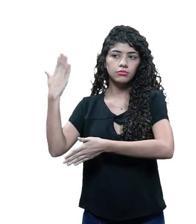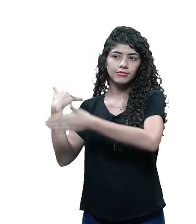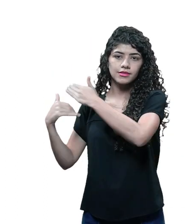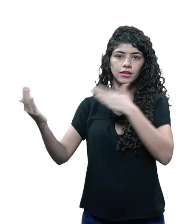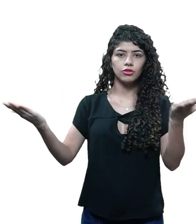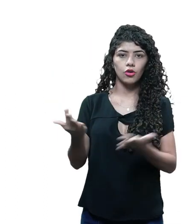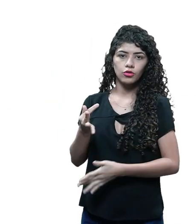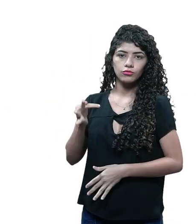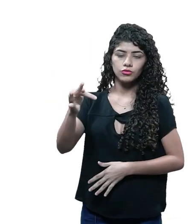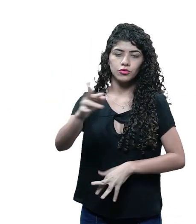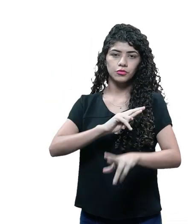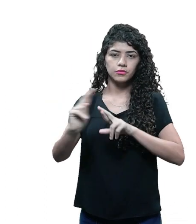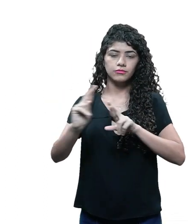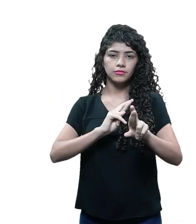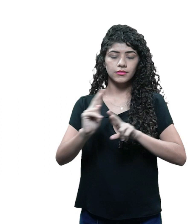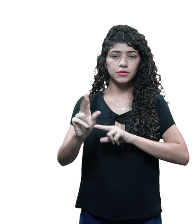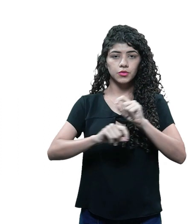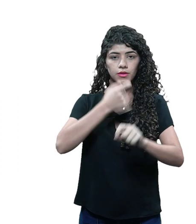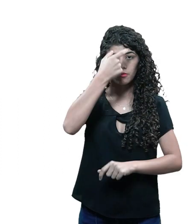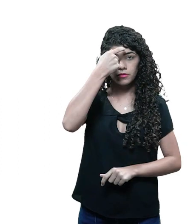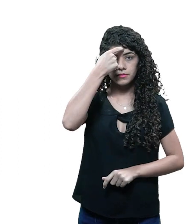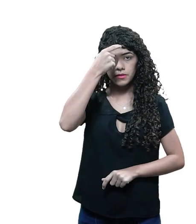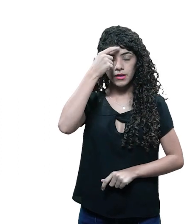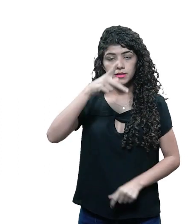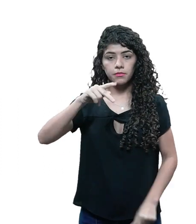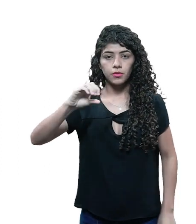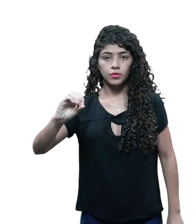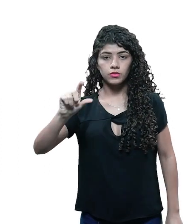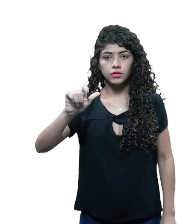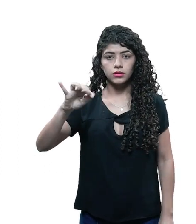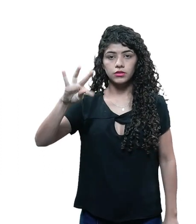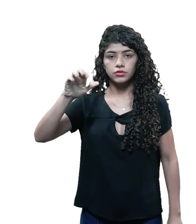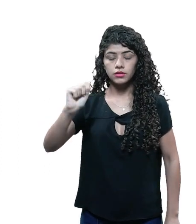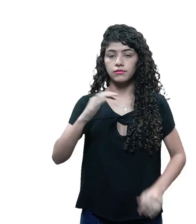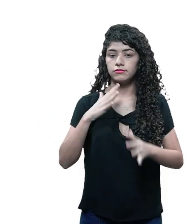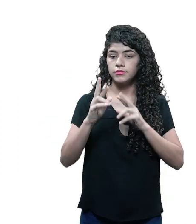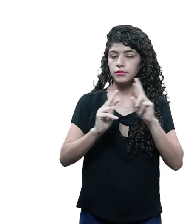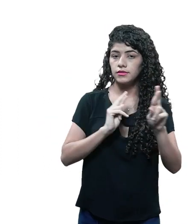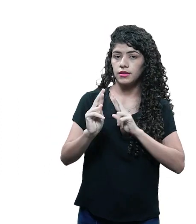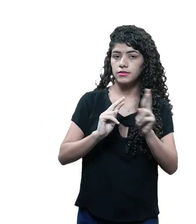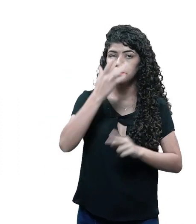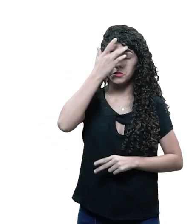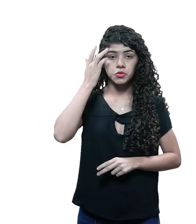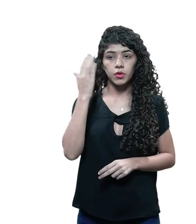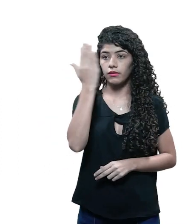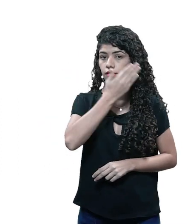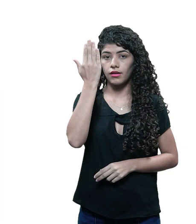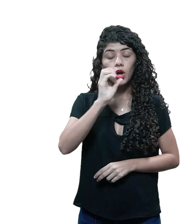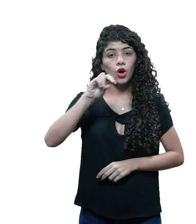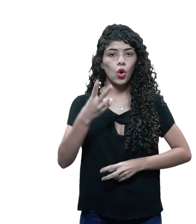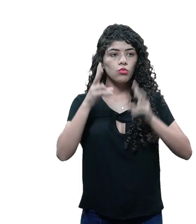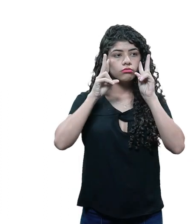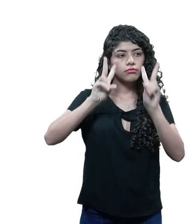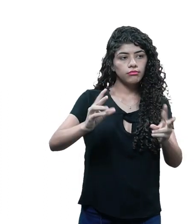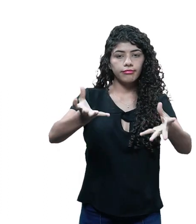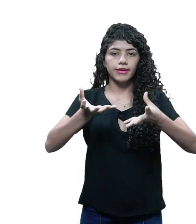questionando o passado, o presente e o futuro numa relação com a consciência política, a reação cidadã do homem que